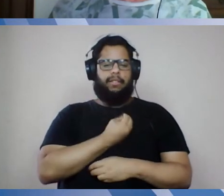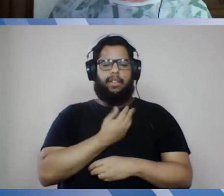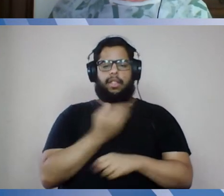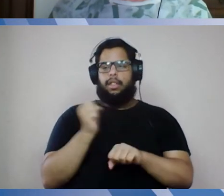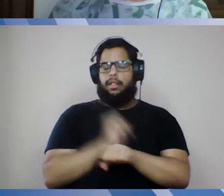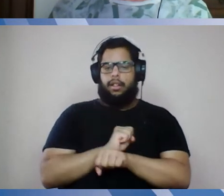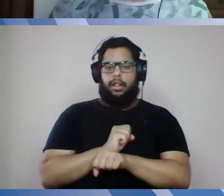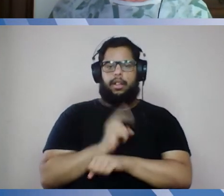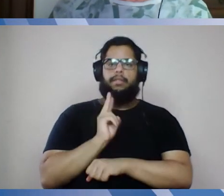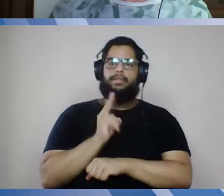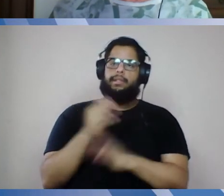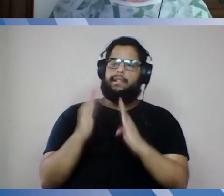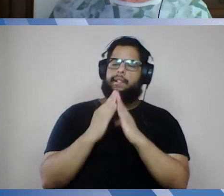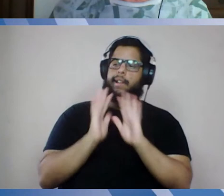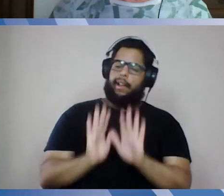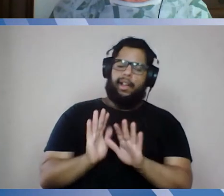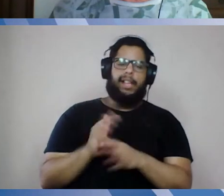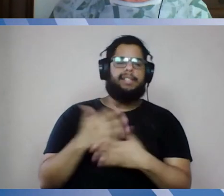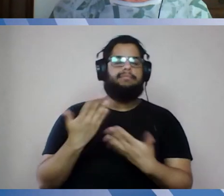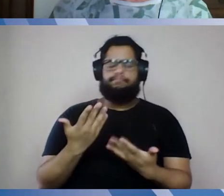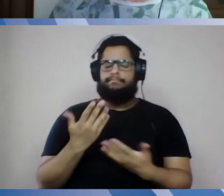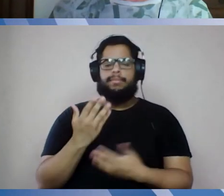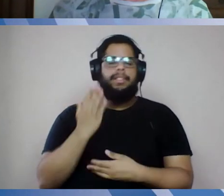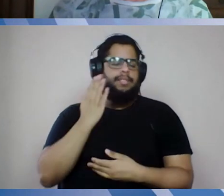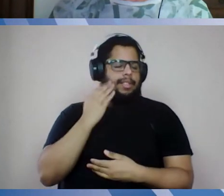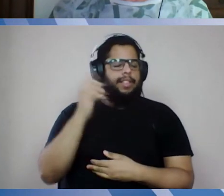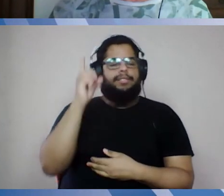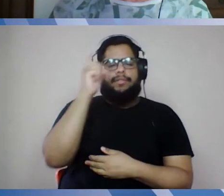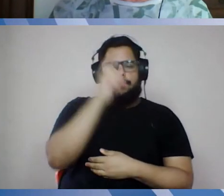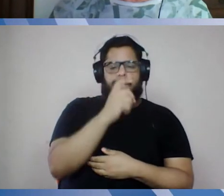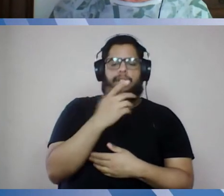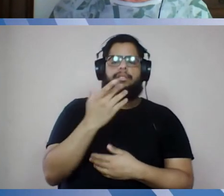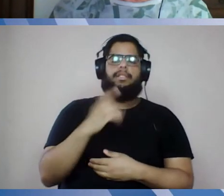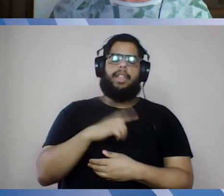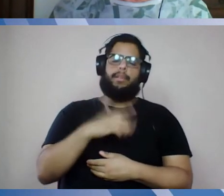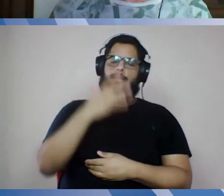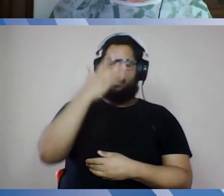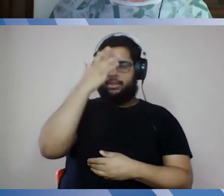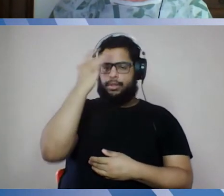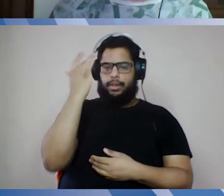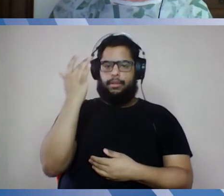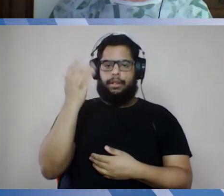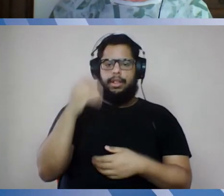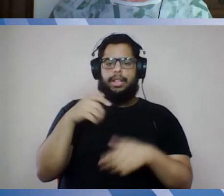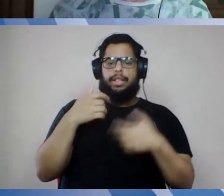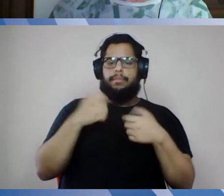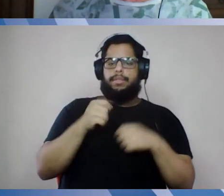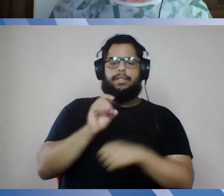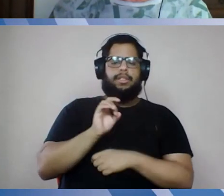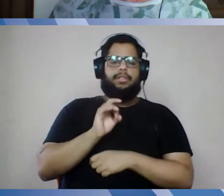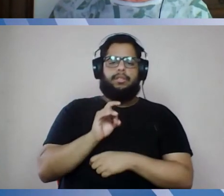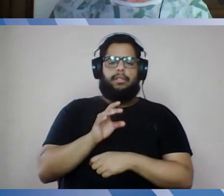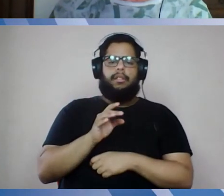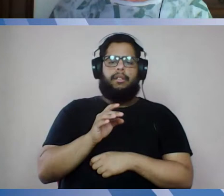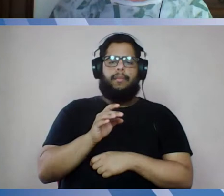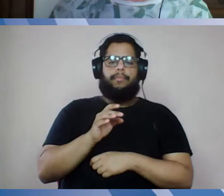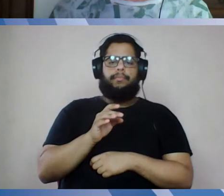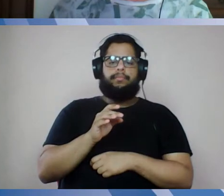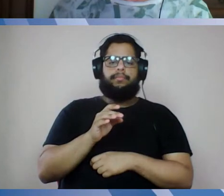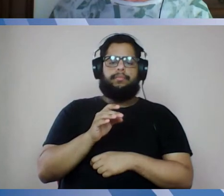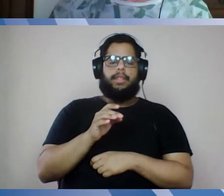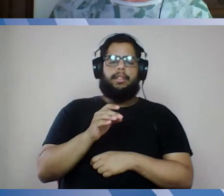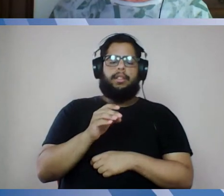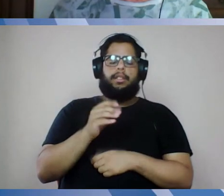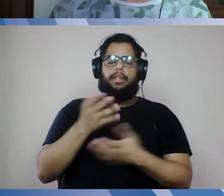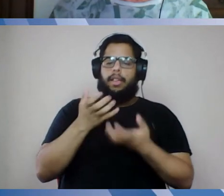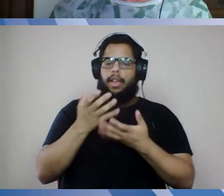pesquisas parados, temos pessoas que estão com sua vida precisando somente desse momento para se matricular,